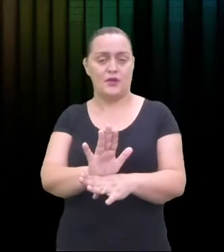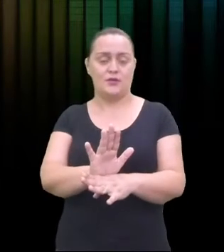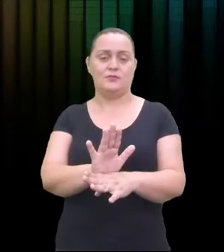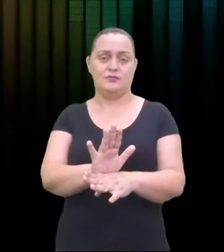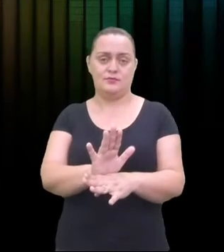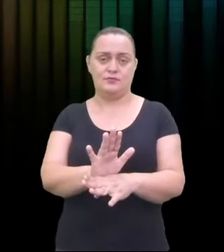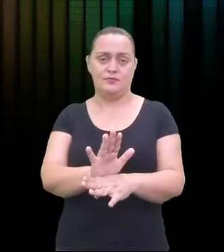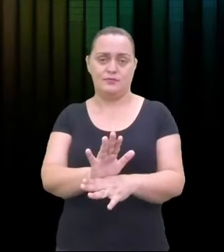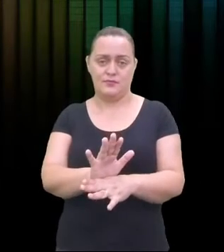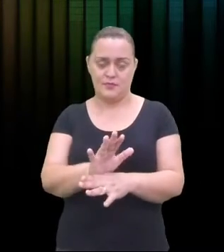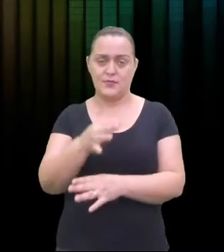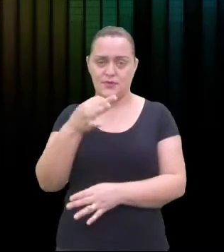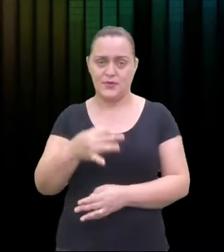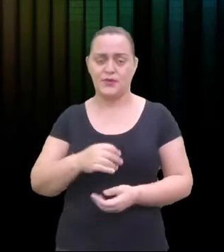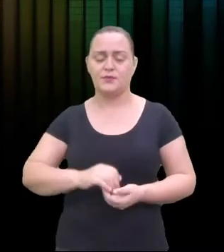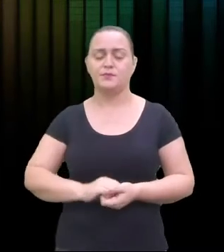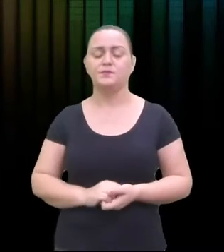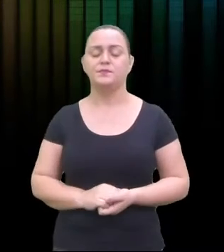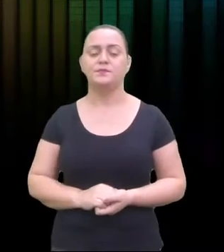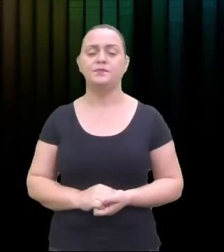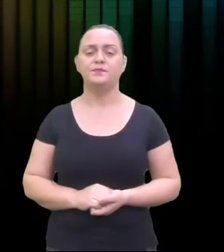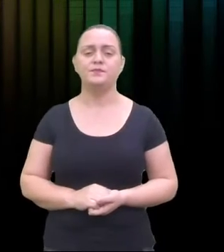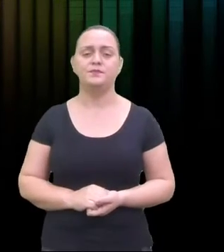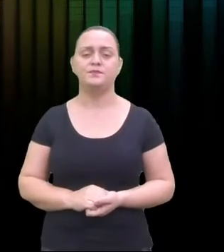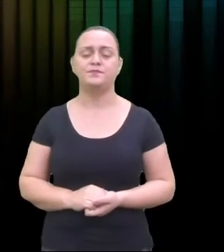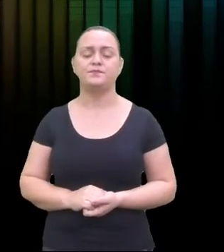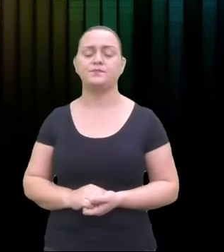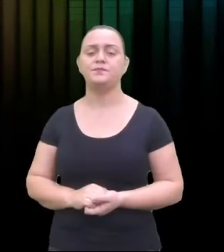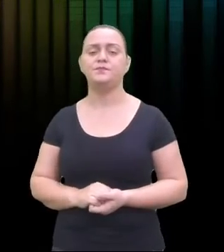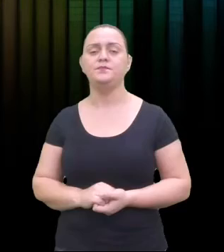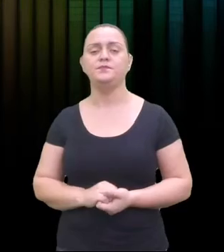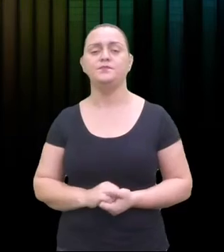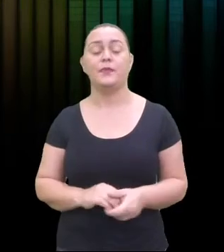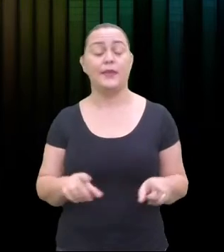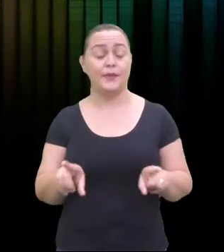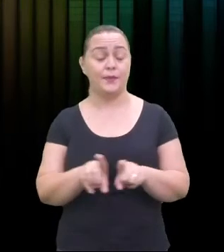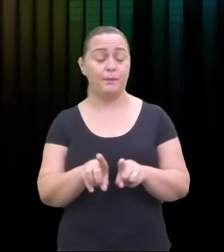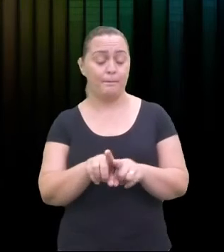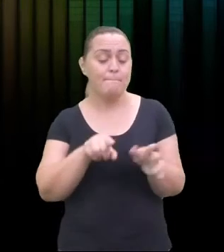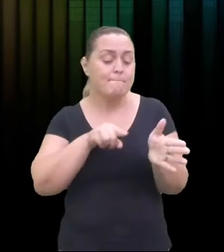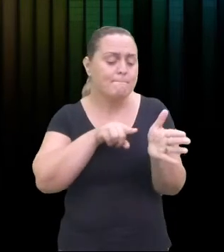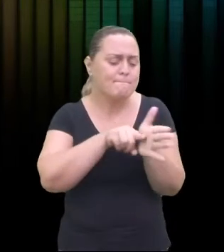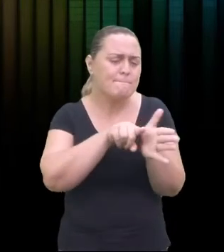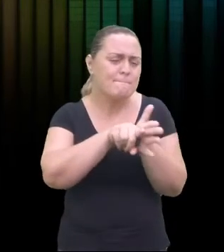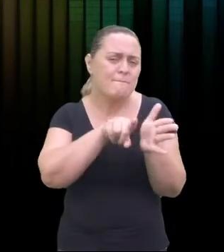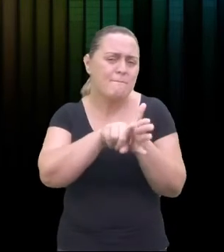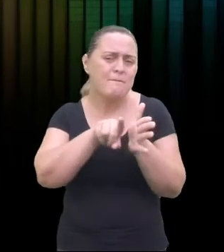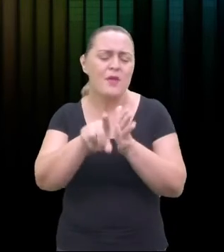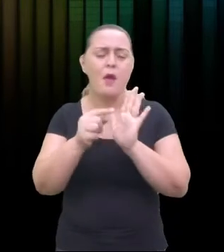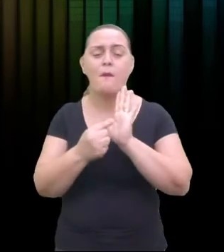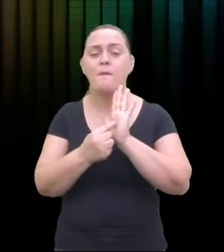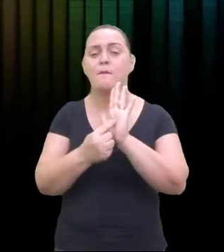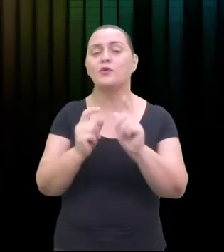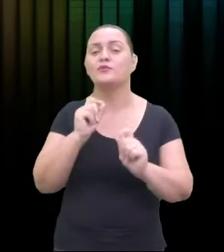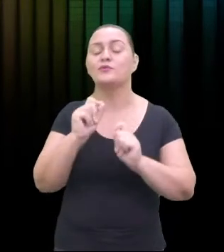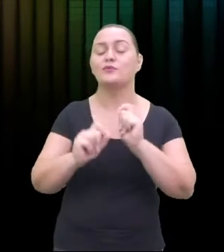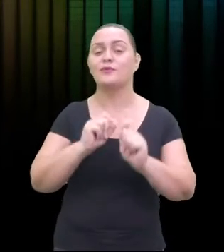A pesquisa também, ela aponta que as músicas animadas nos ajudam a